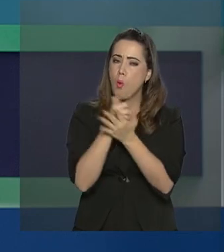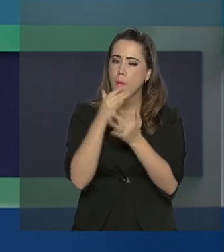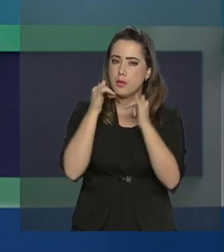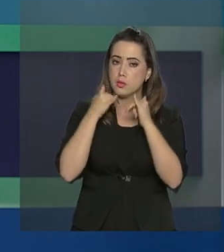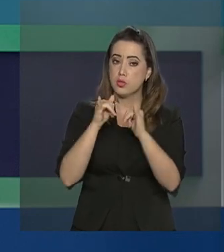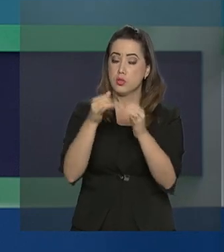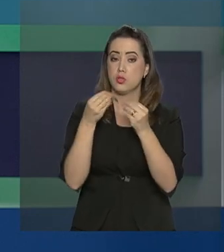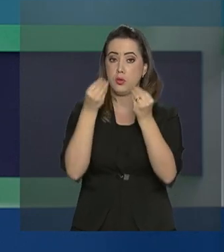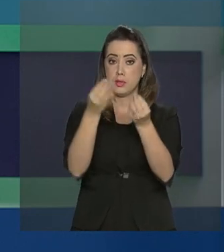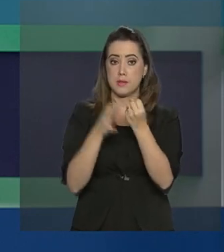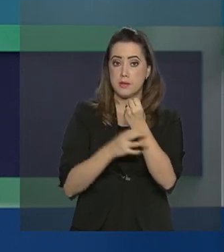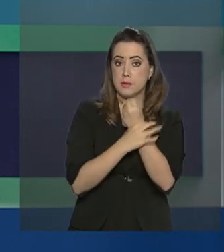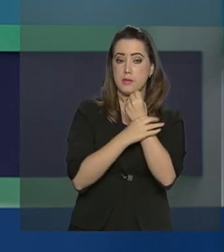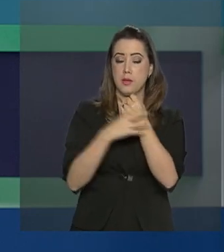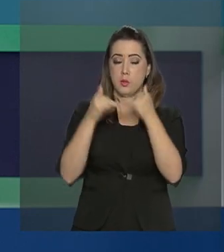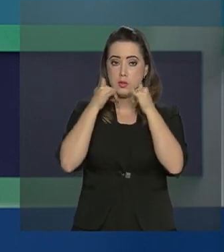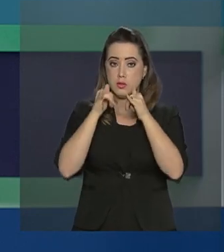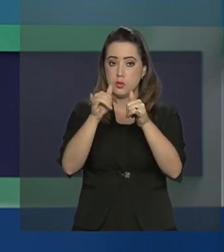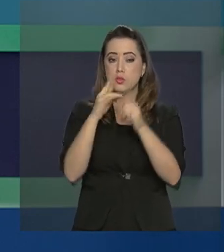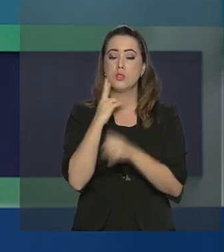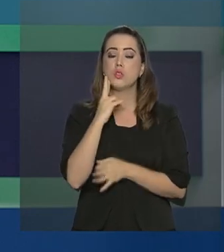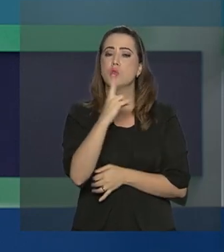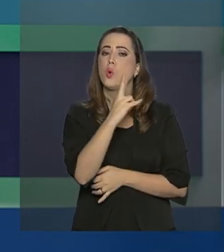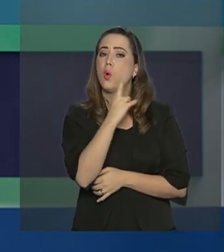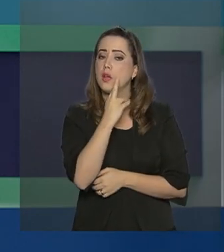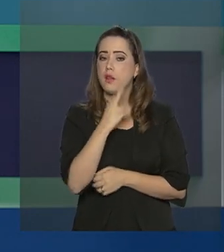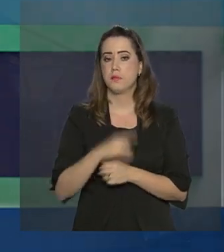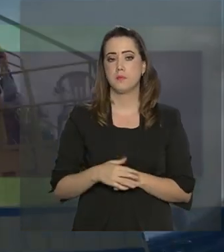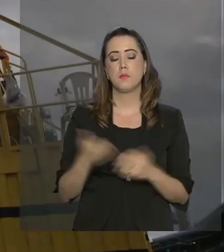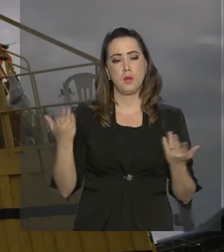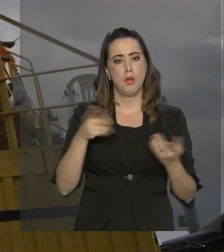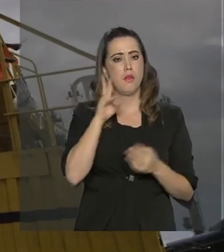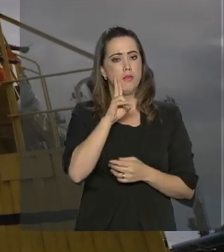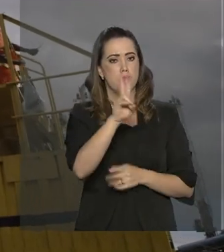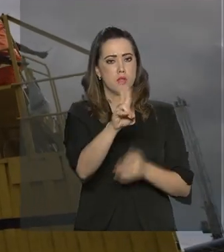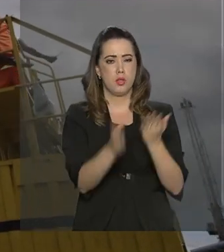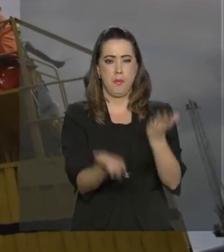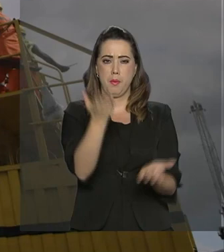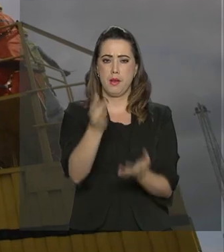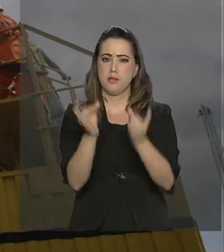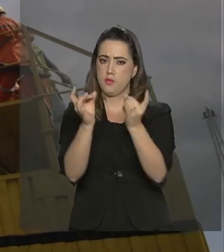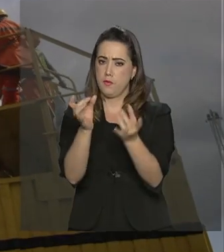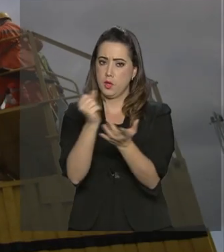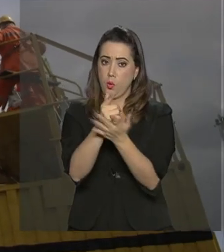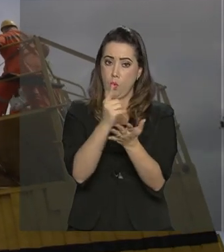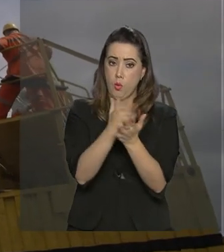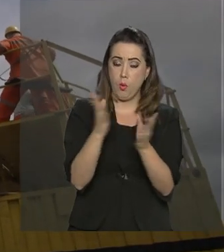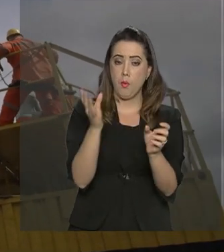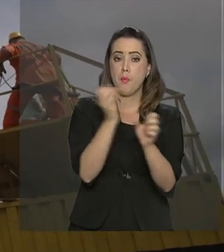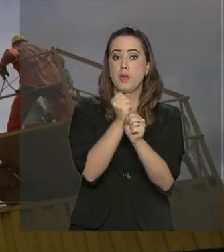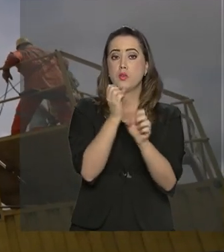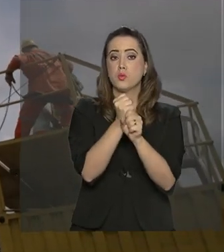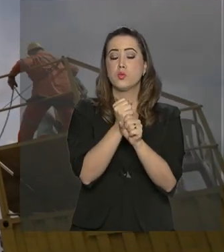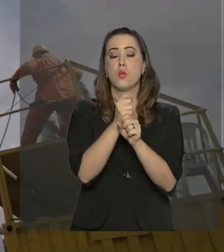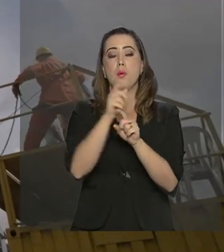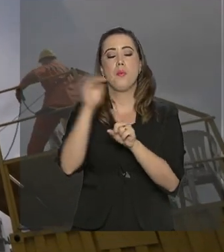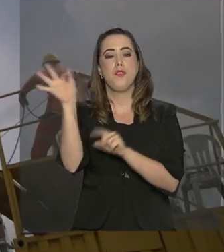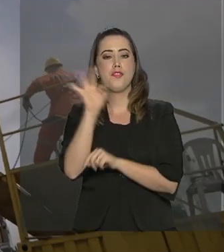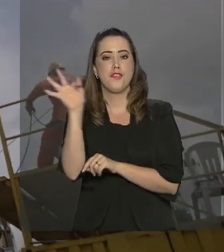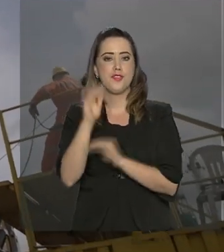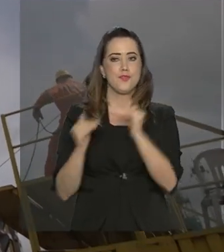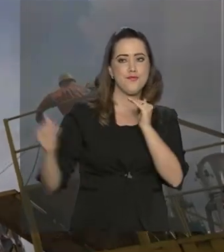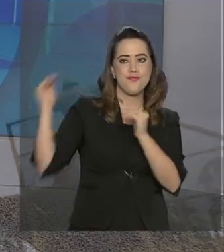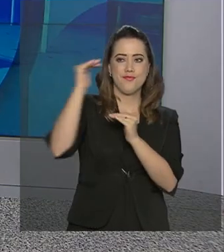garantir abastecimento em Roraima. E veja também, balança comercial brasileira fecha o mês de fevereiro com